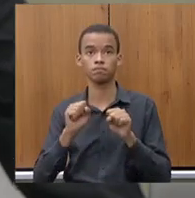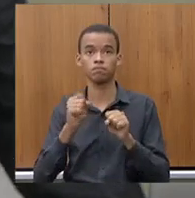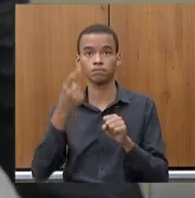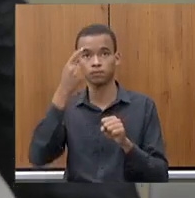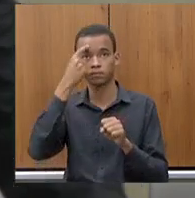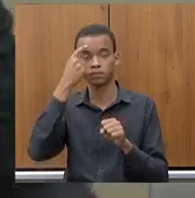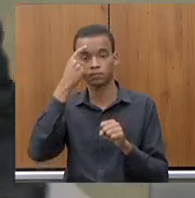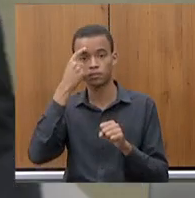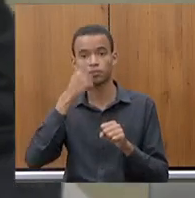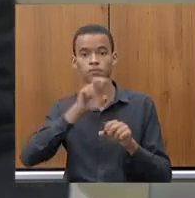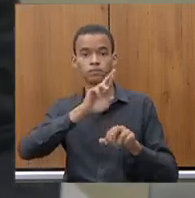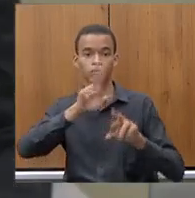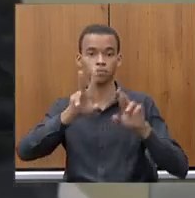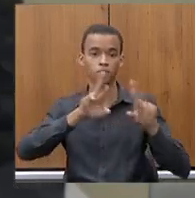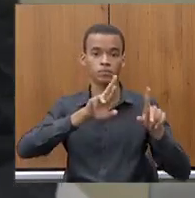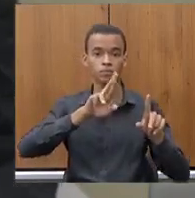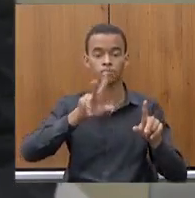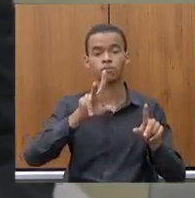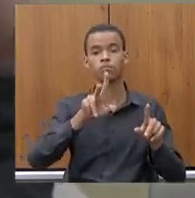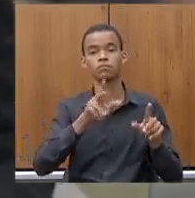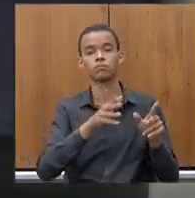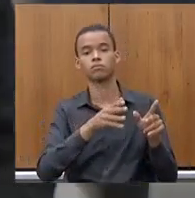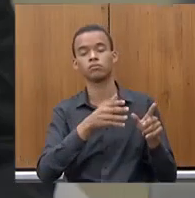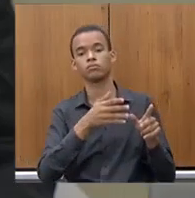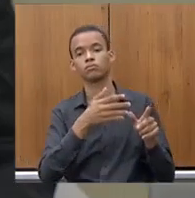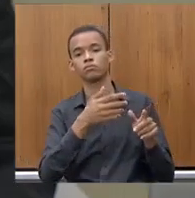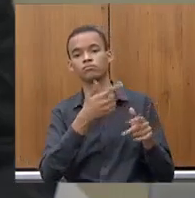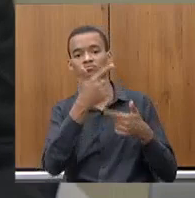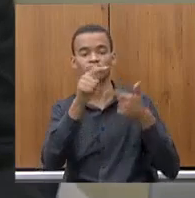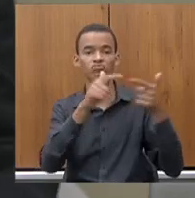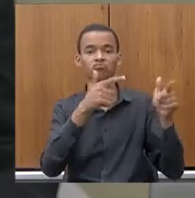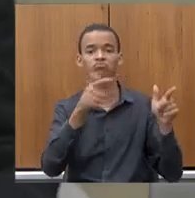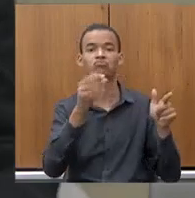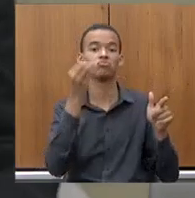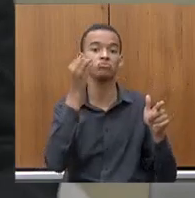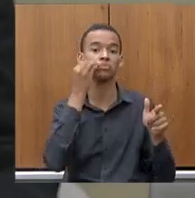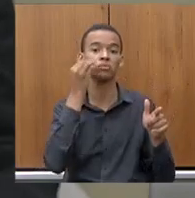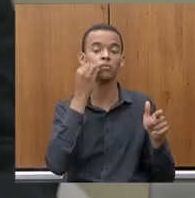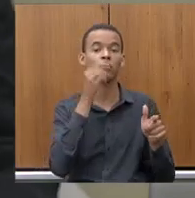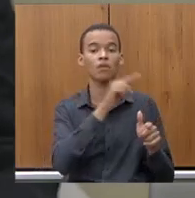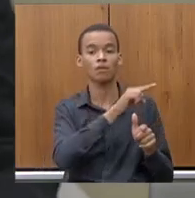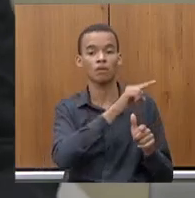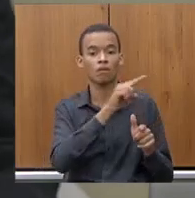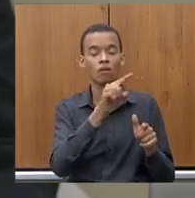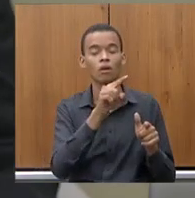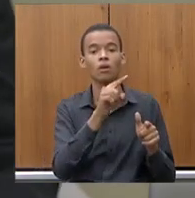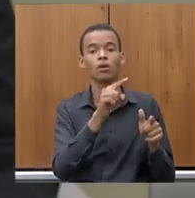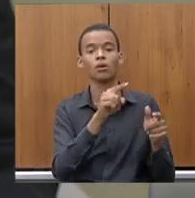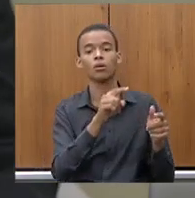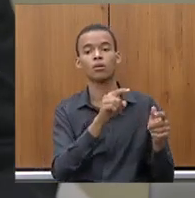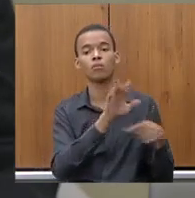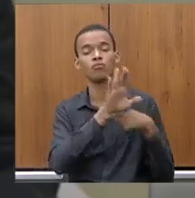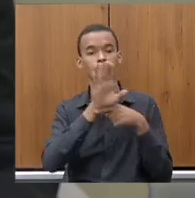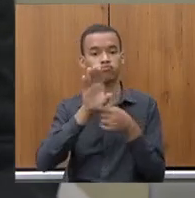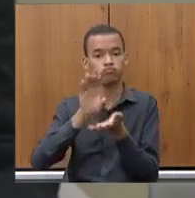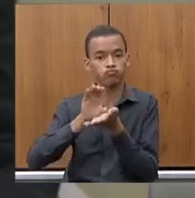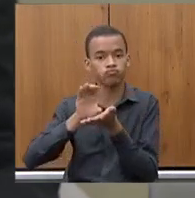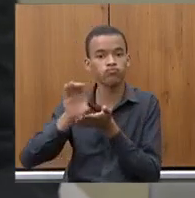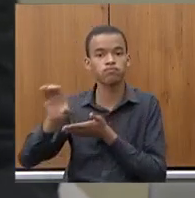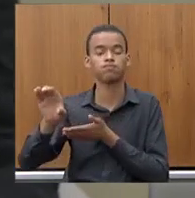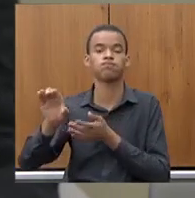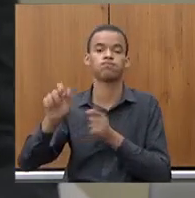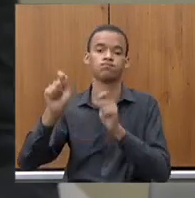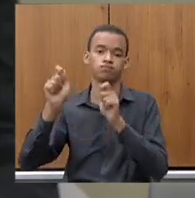que outros investidores pudessem entrar colocar recursos na empresa os investimentos poderiam ser ainda